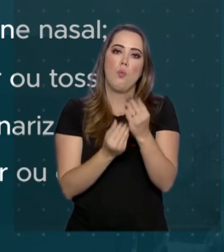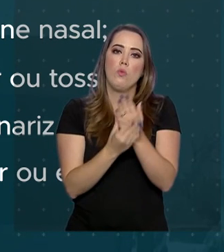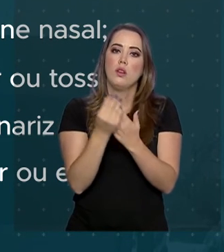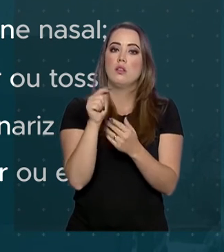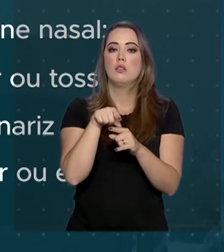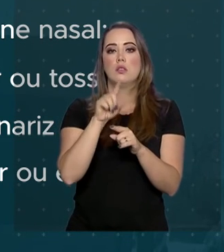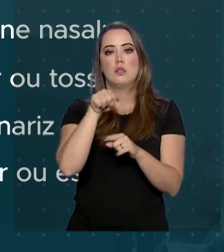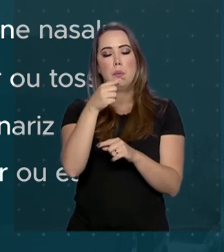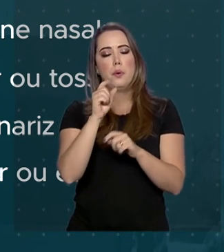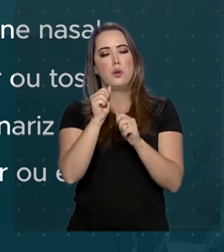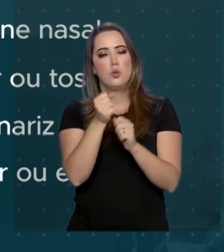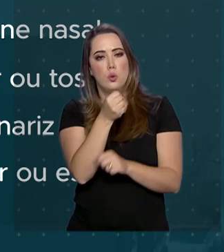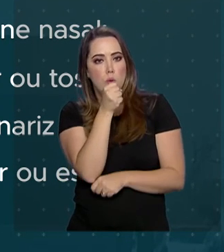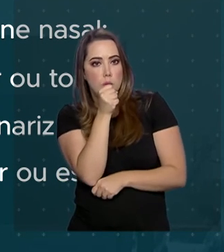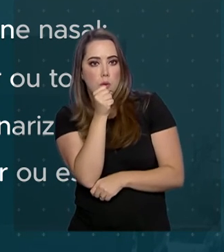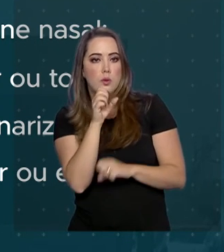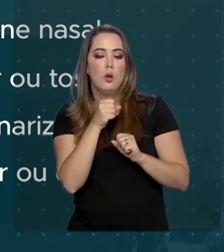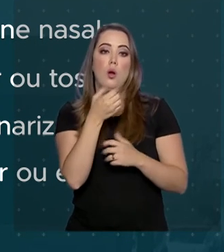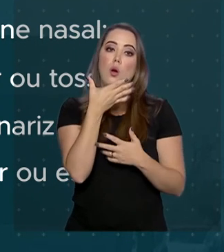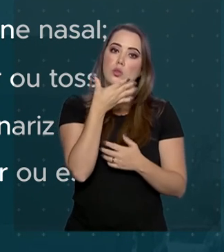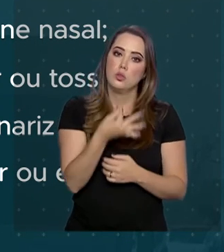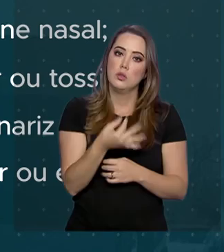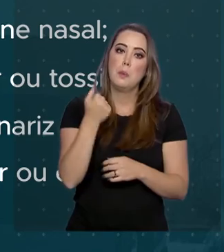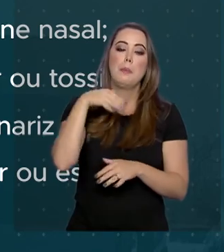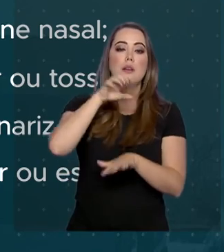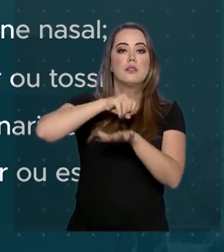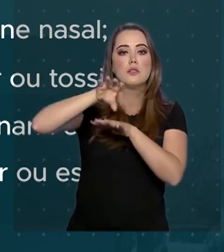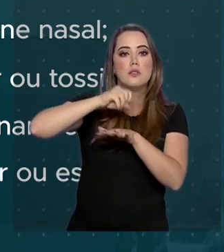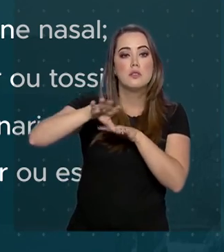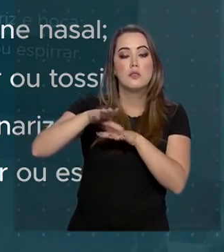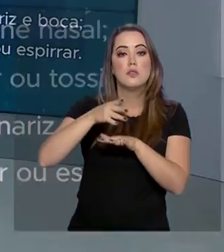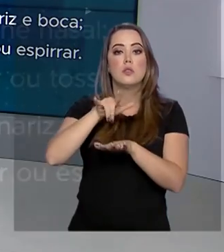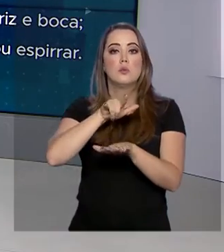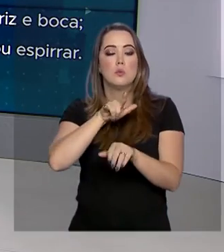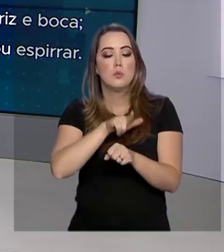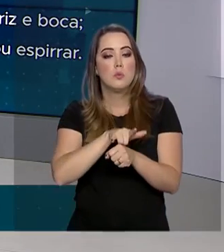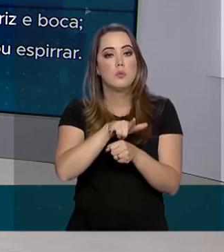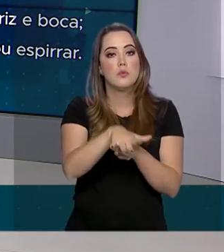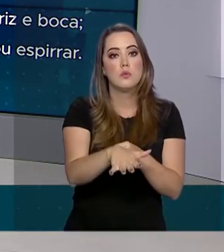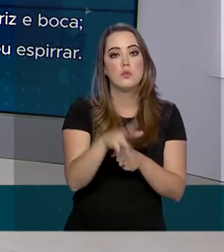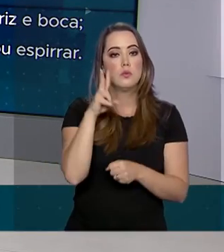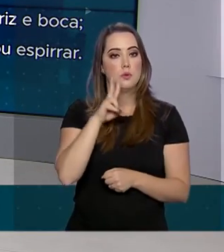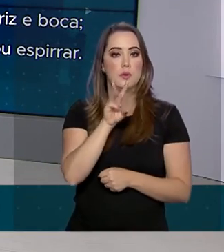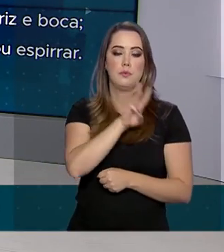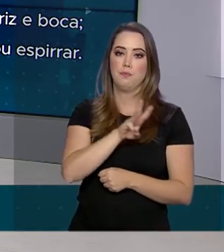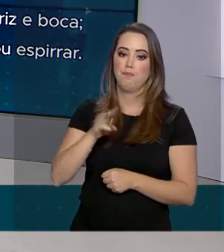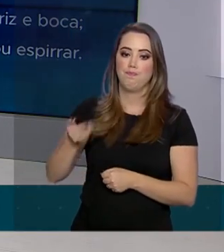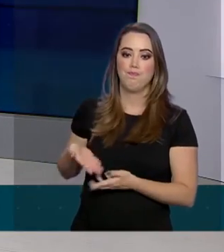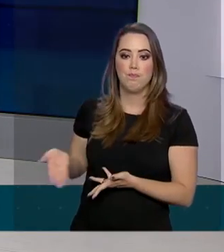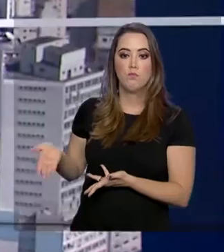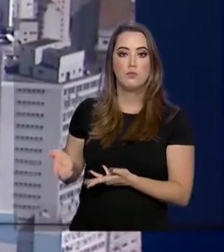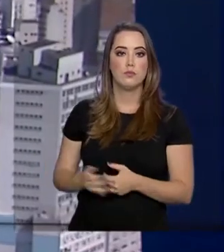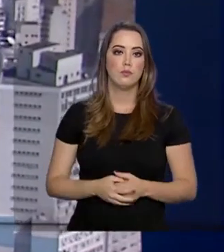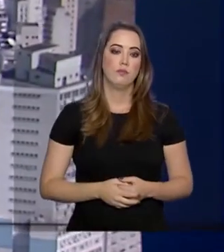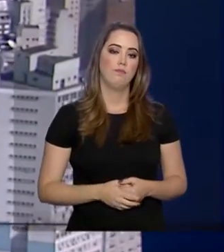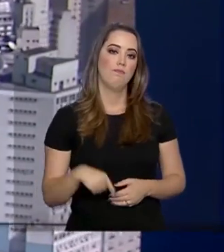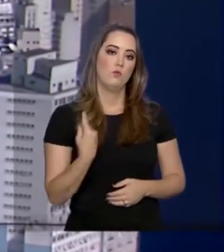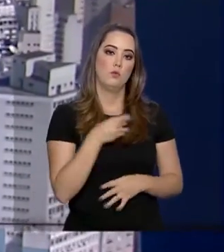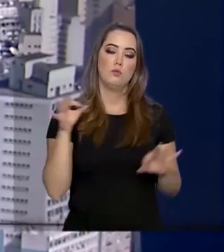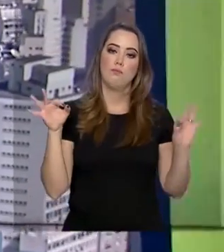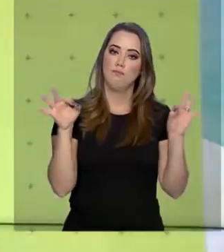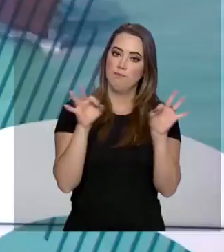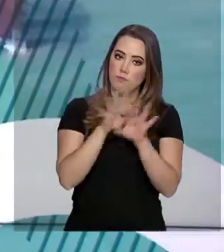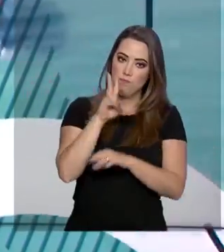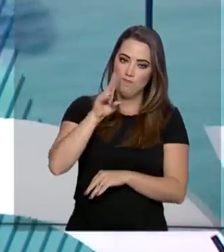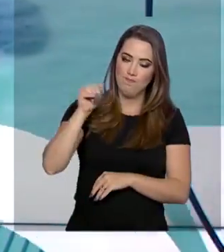após tossir ou espirrar. Mais informações sobre o novo coronavírus você encontra no site da Anvisa. O governo agora